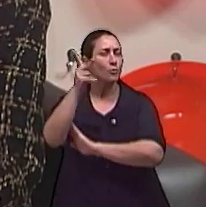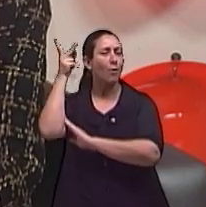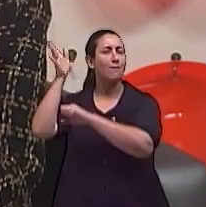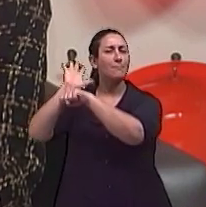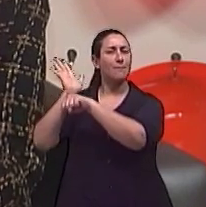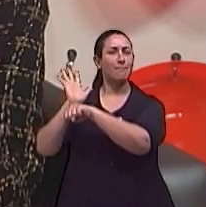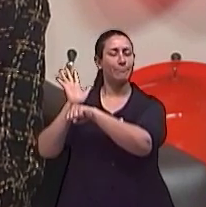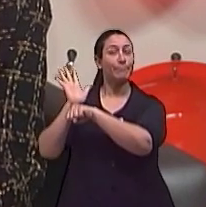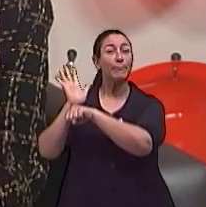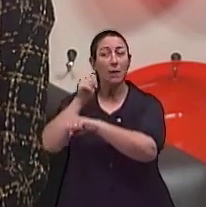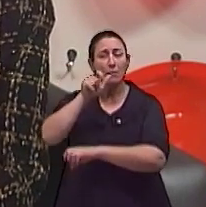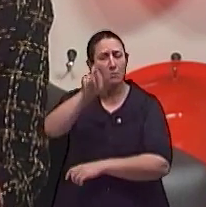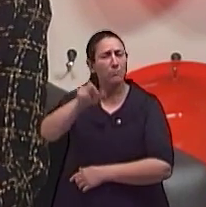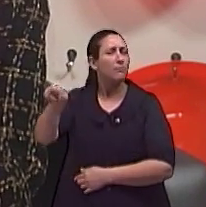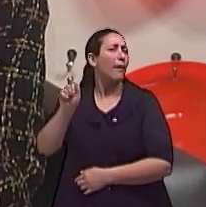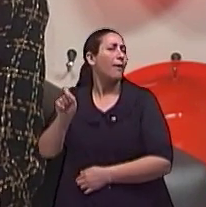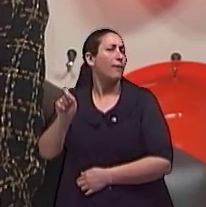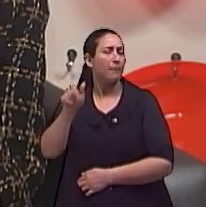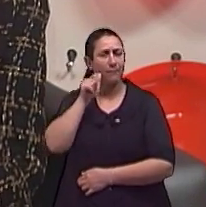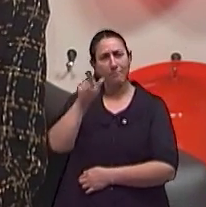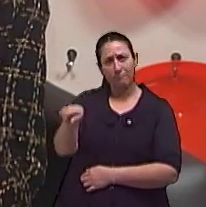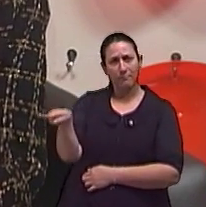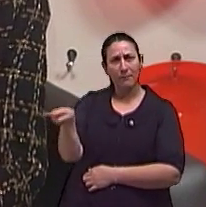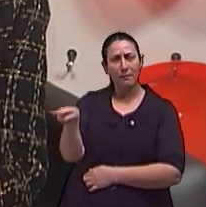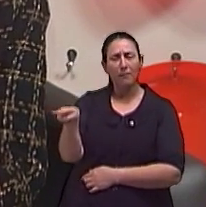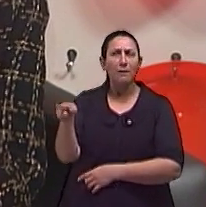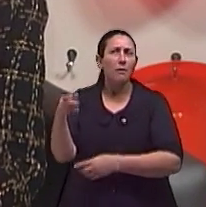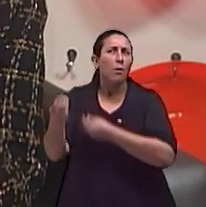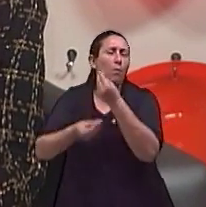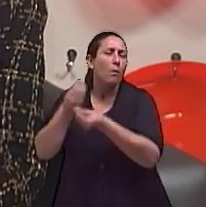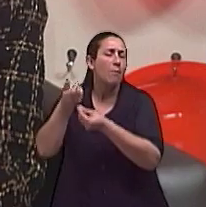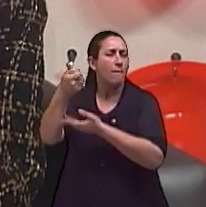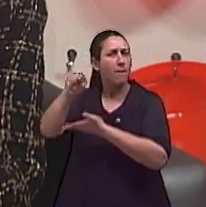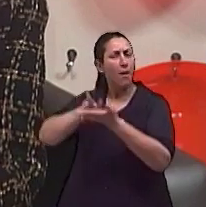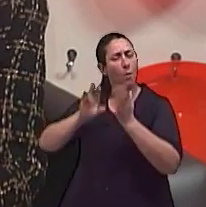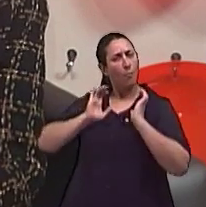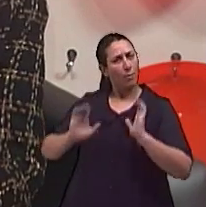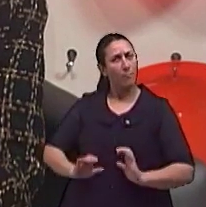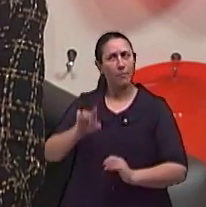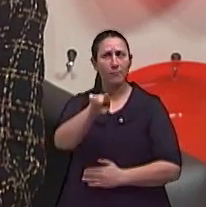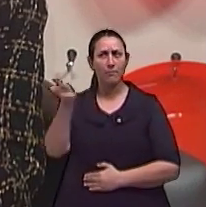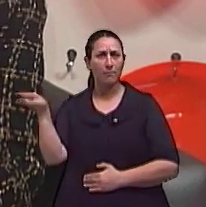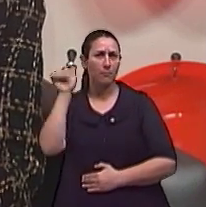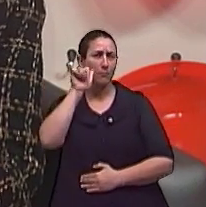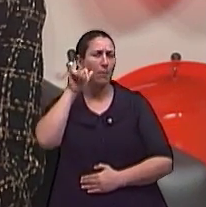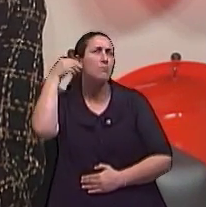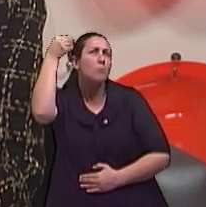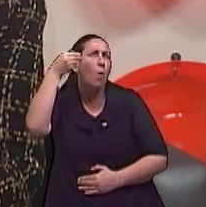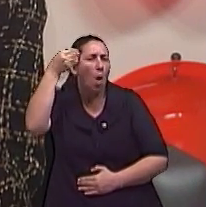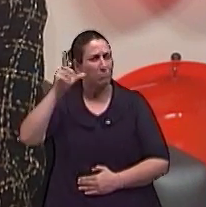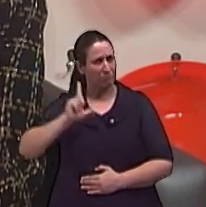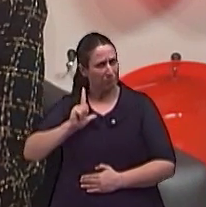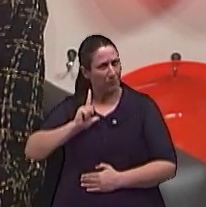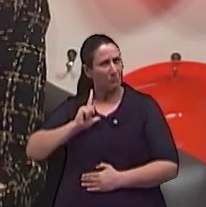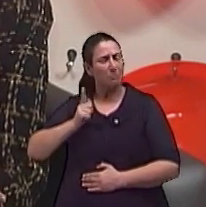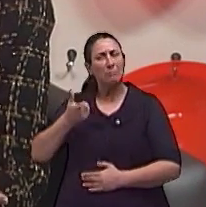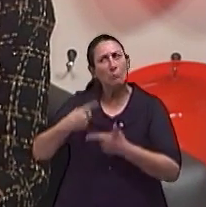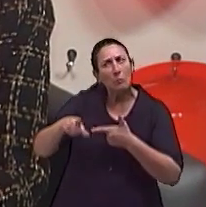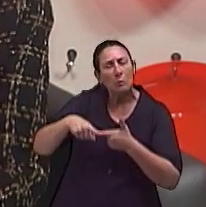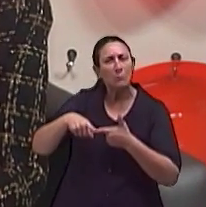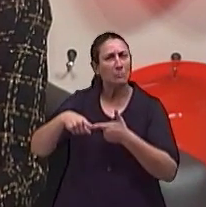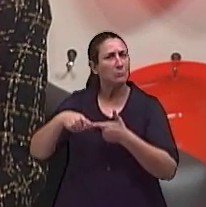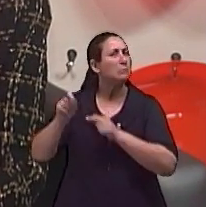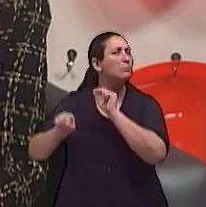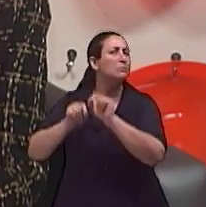cinema. Afinal, quem são elas? Como avaliar o comportamento psicológico destas mulheres? E a